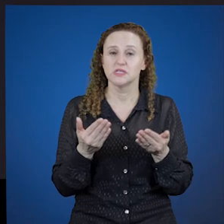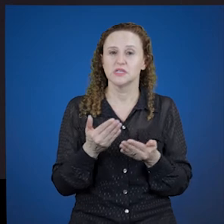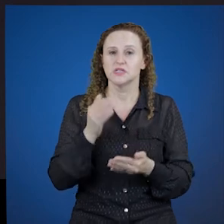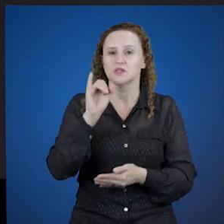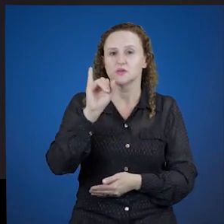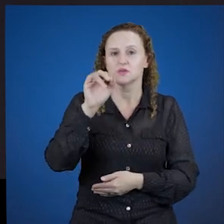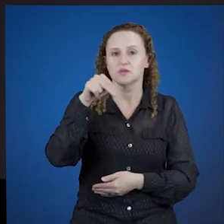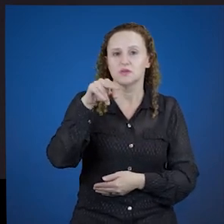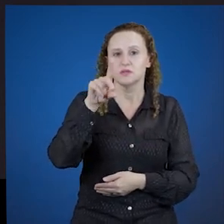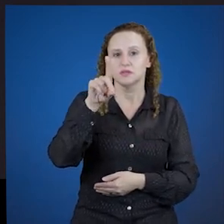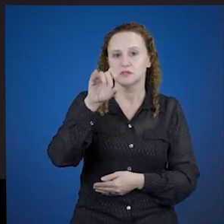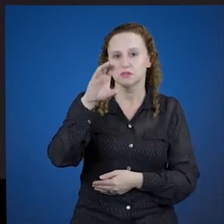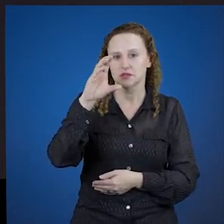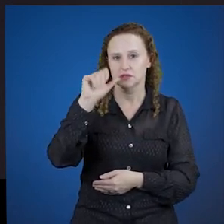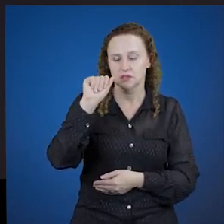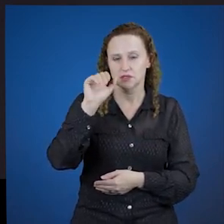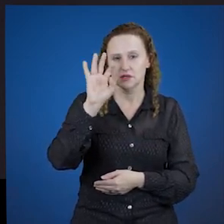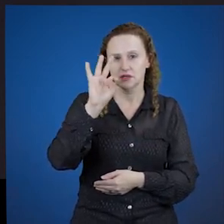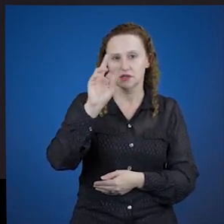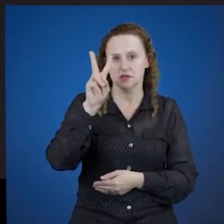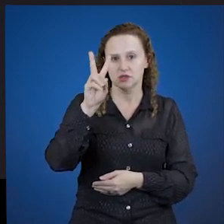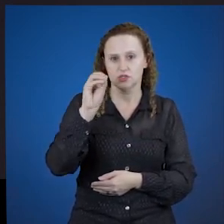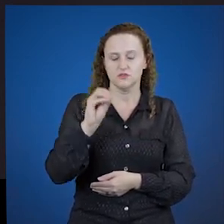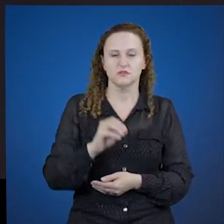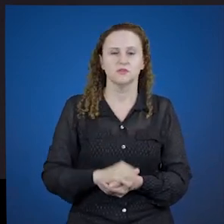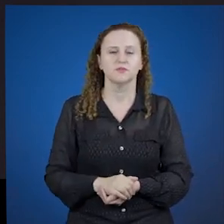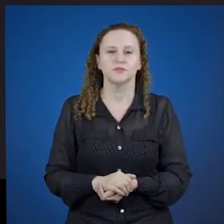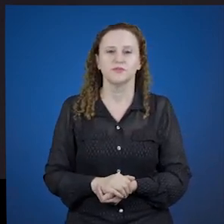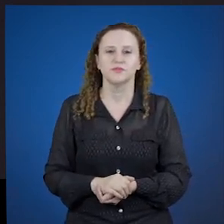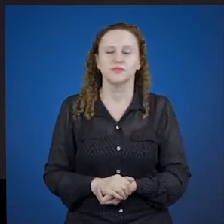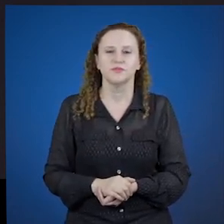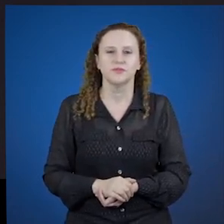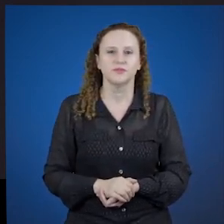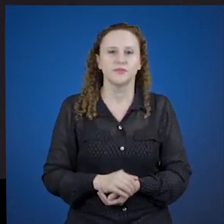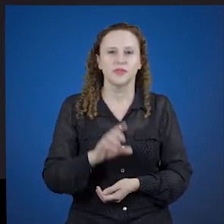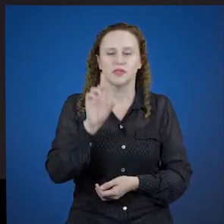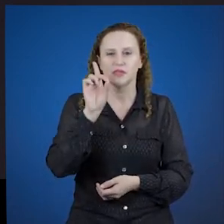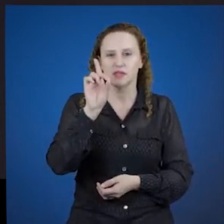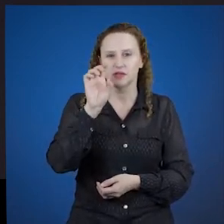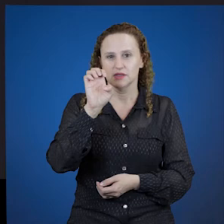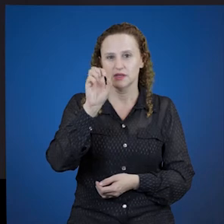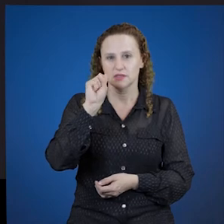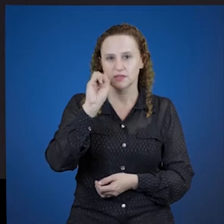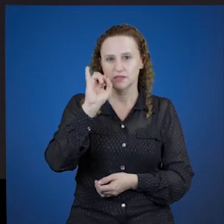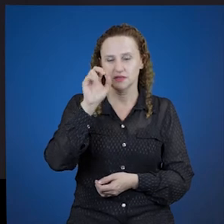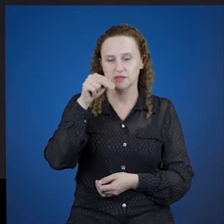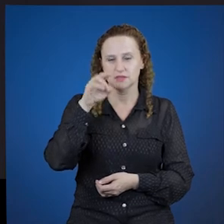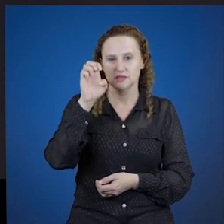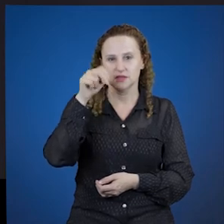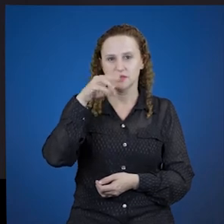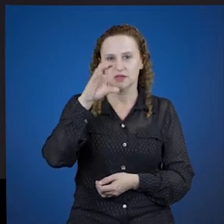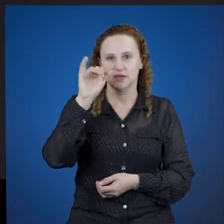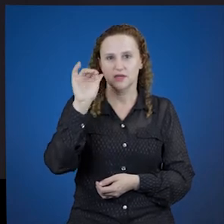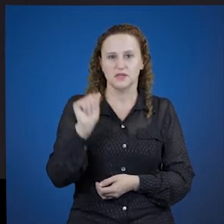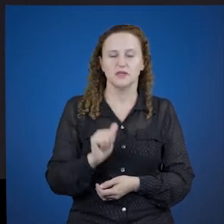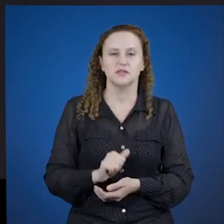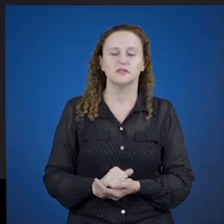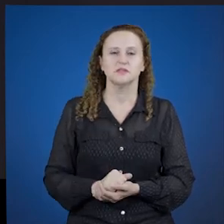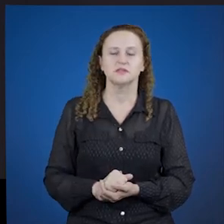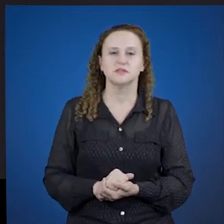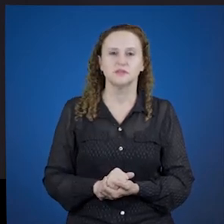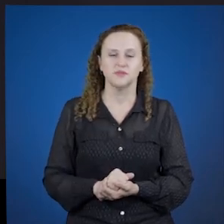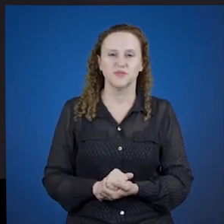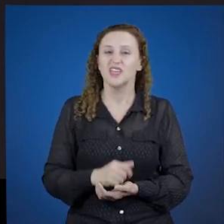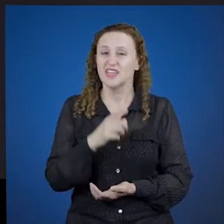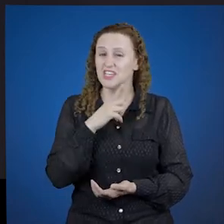presente do indicativo. As desinências do pretérito imperfeito, para eu não ficar aqui escrevendo